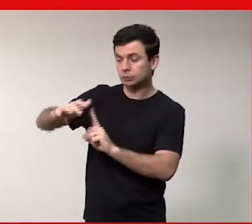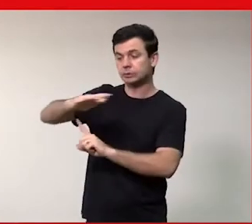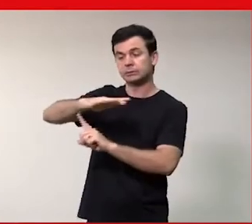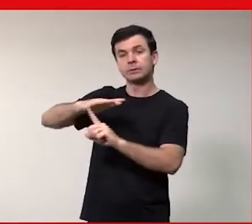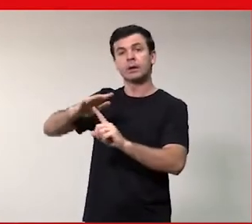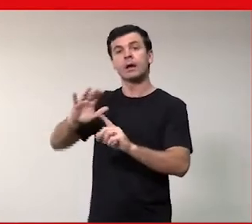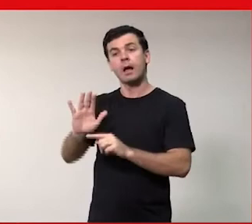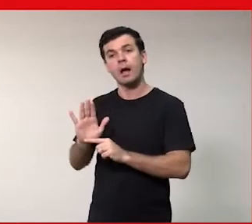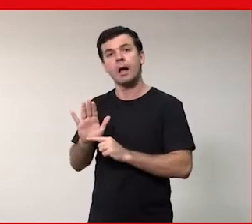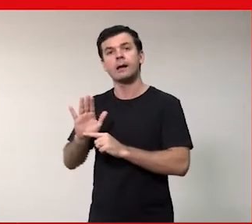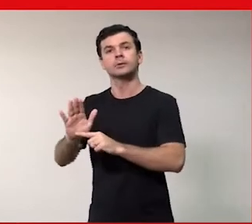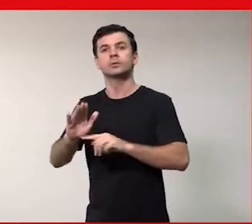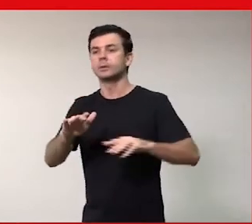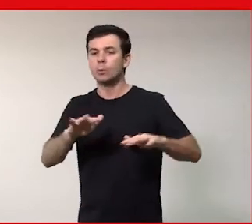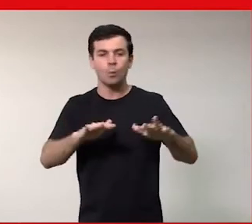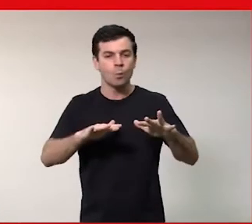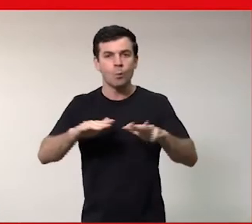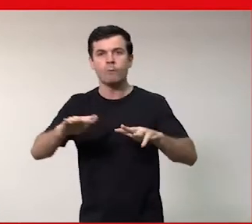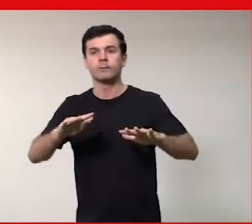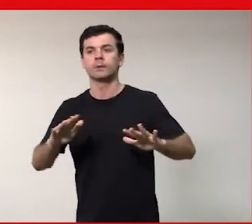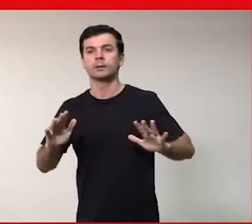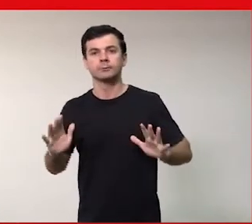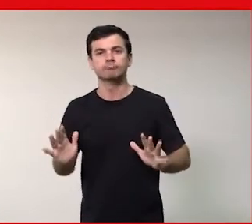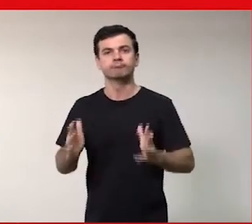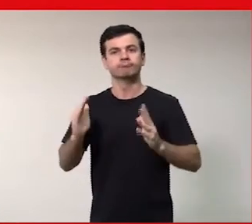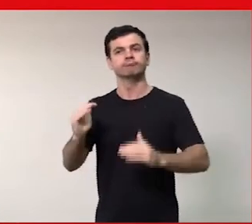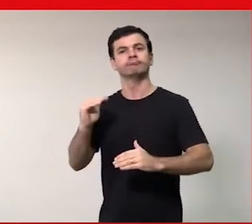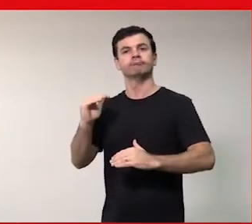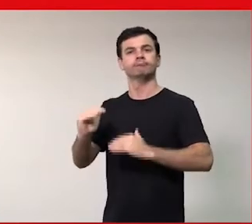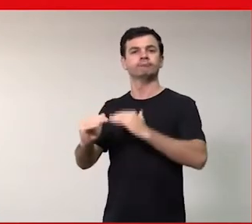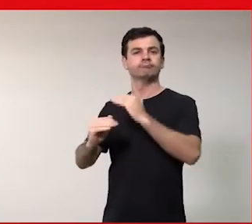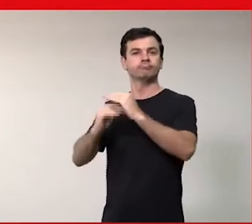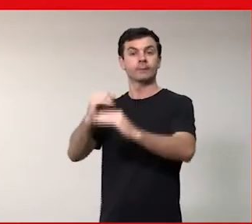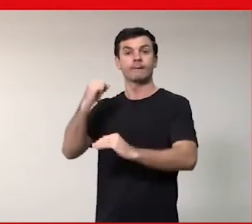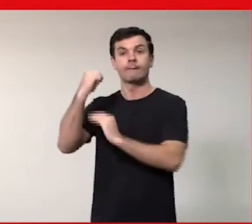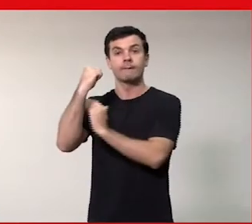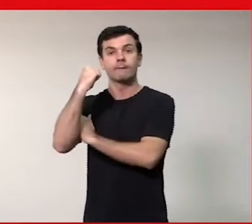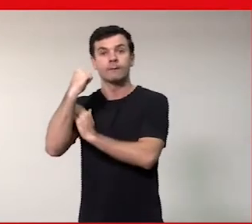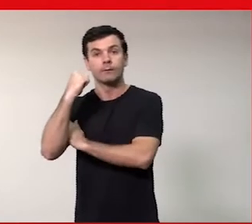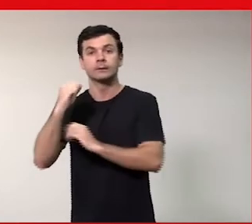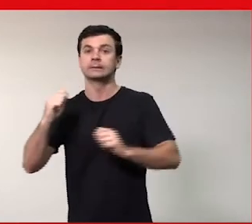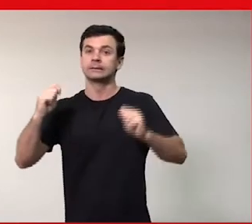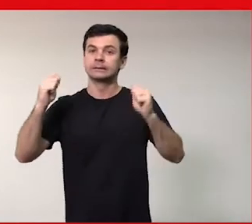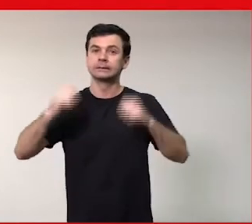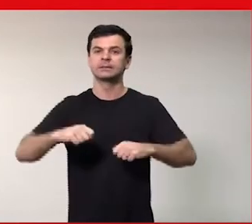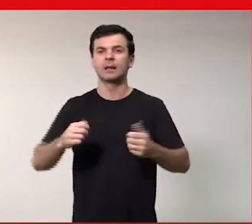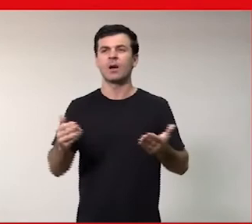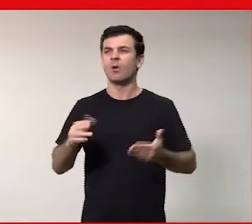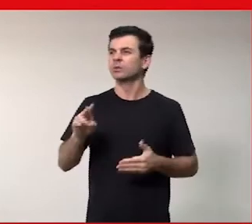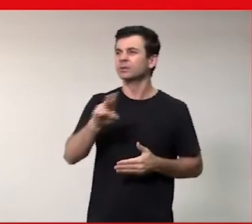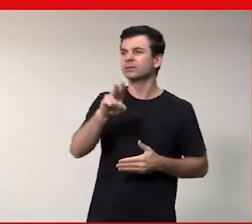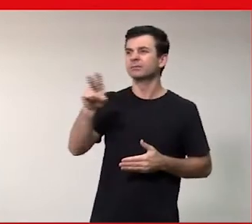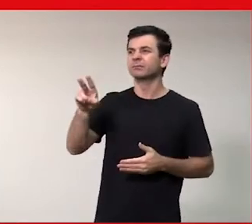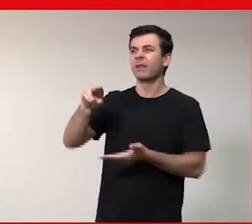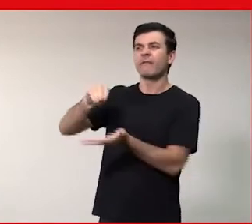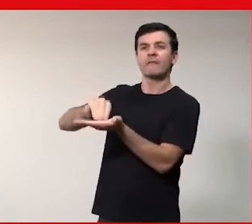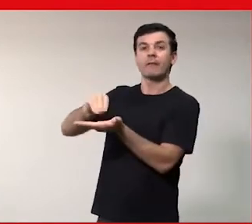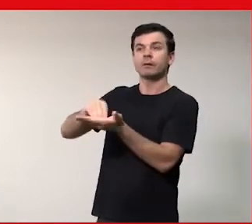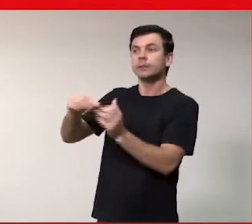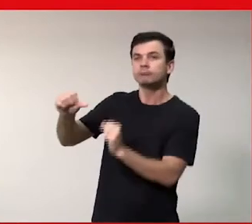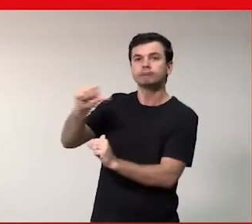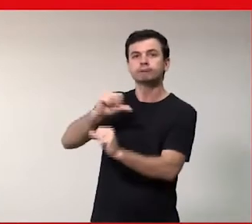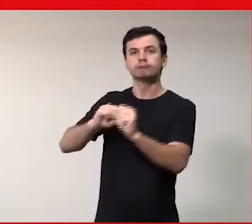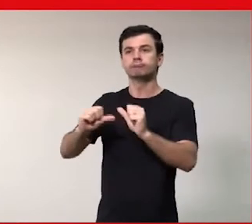esse movimento esse movimento cada vez mais ganhar força e ajudar a mudar um pouco desse cenário que foi assim tanto